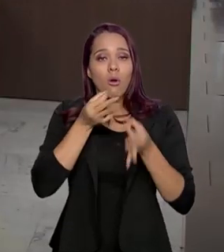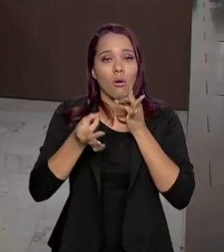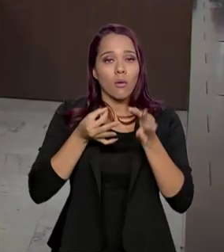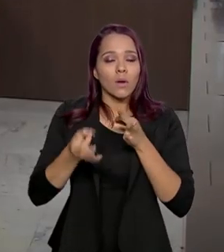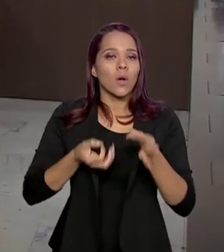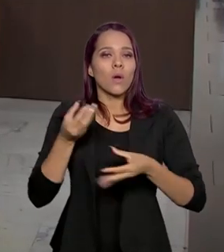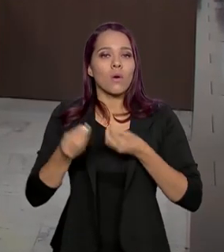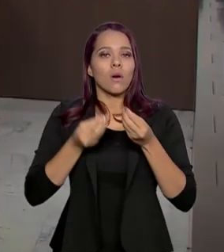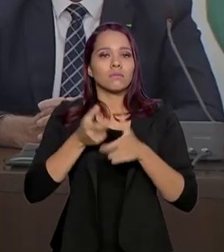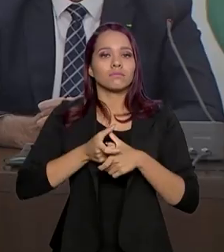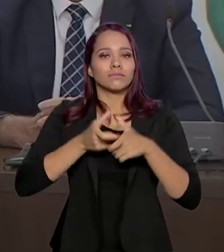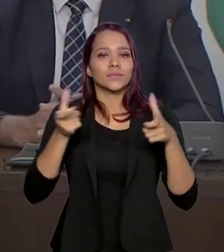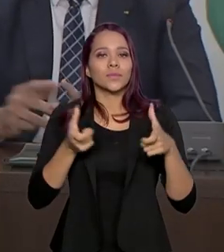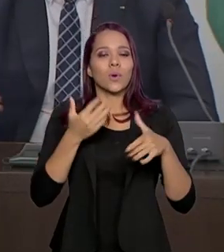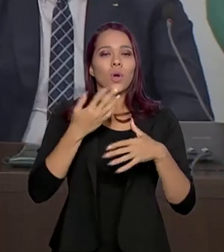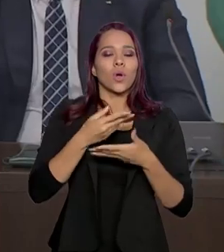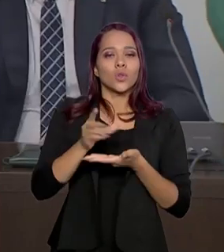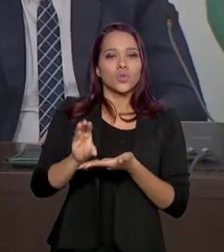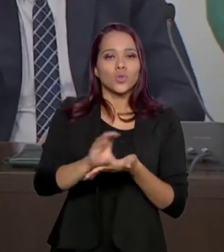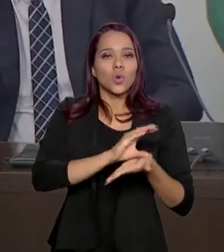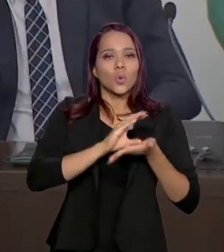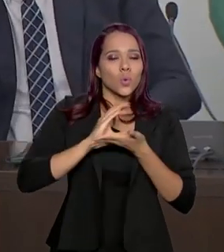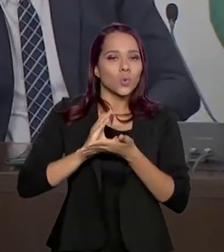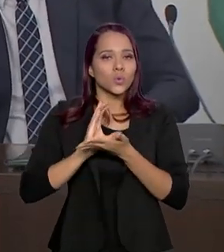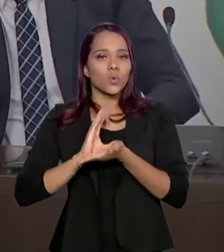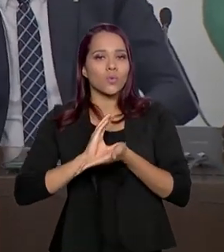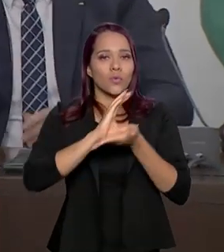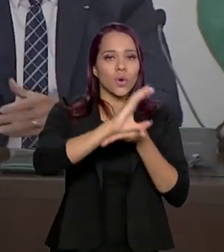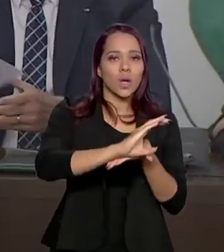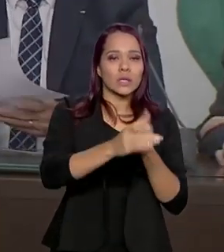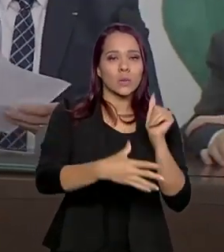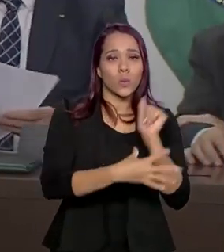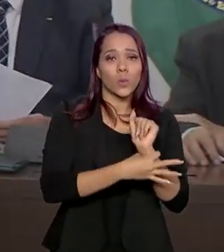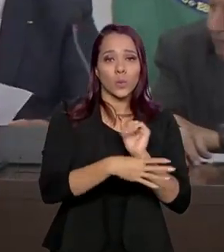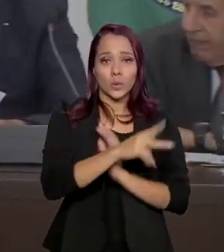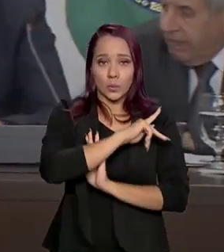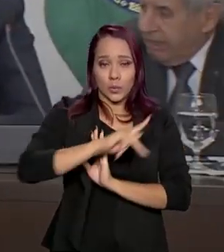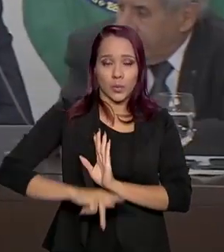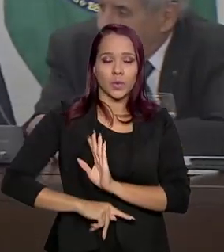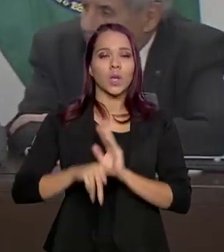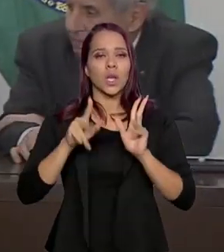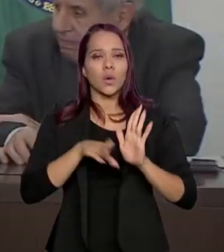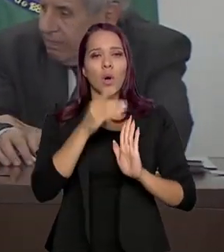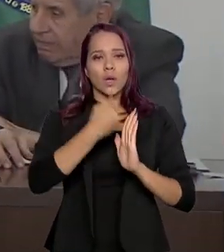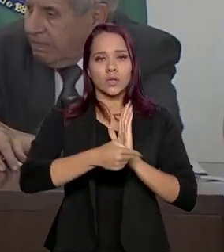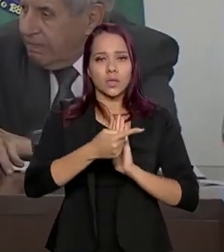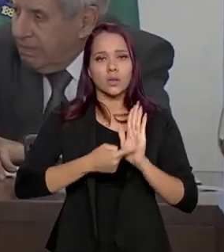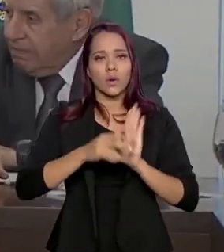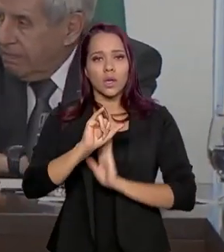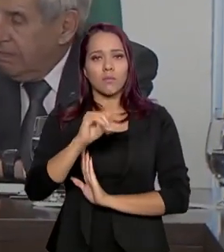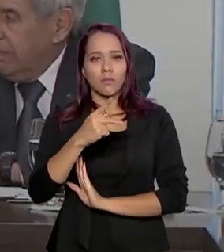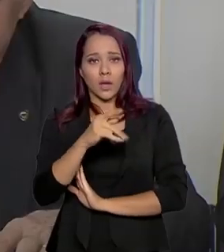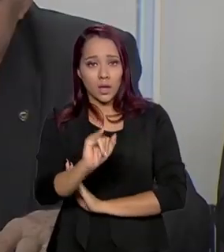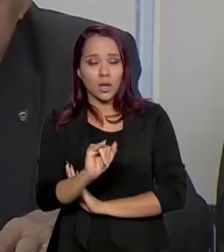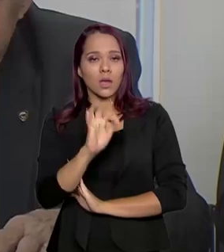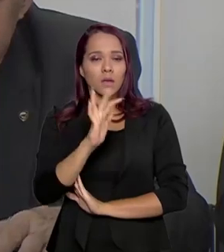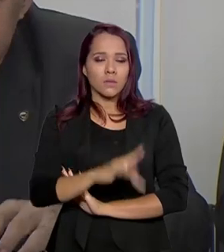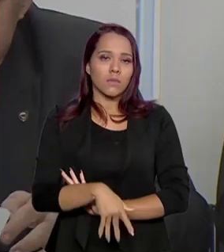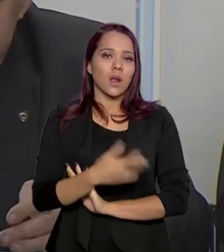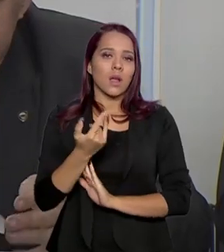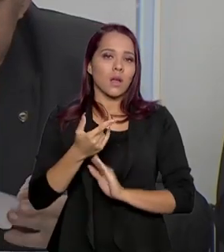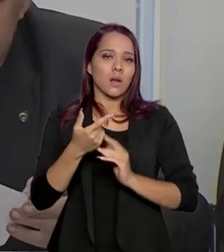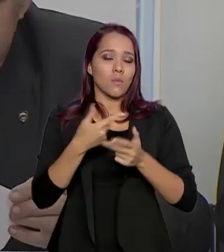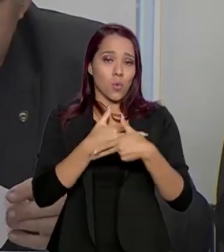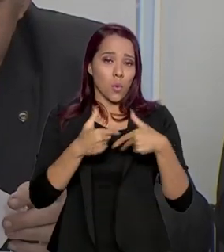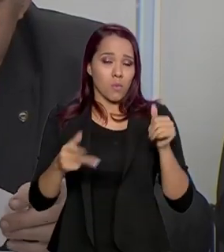para aumentar as fontes de recursos destinados à segurança pública, como a isenção de IPI para equipamentos de segurança.